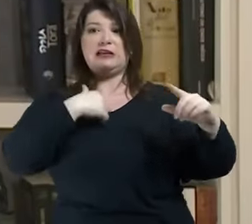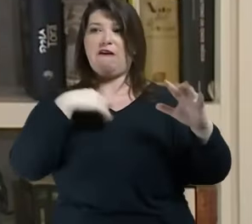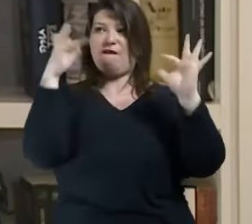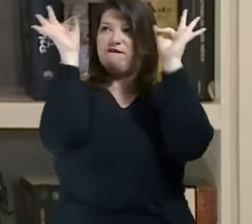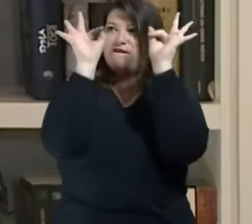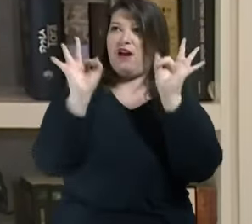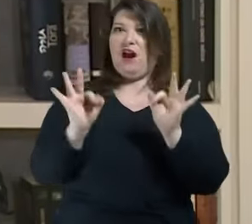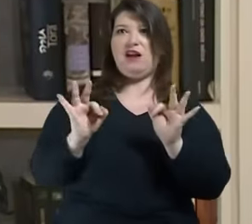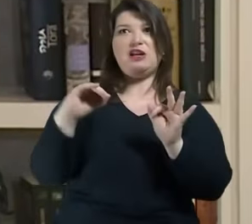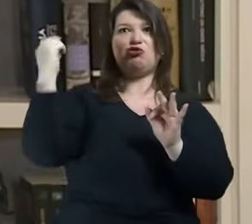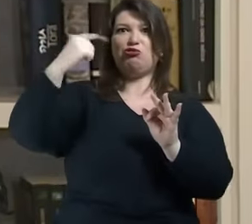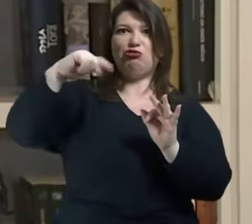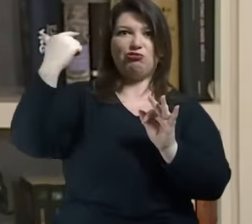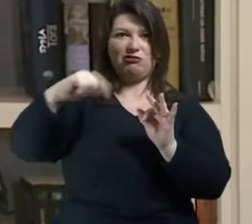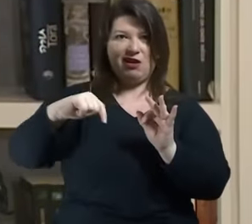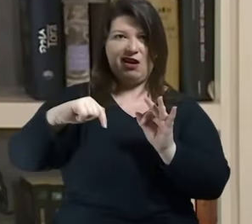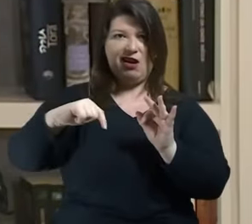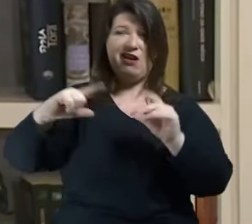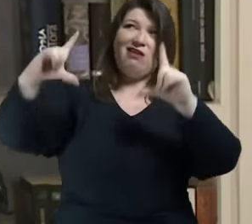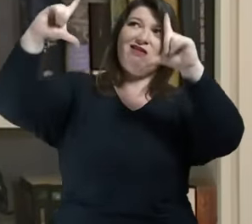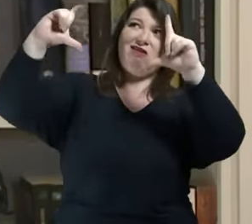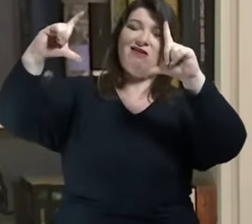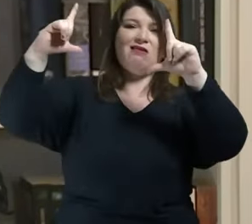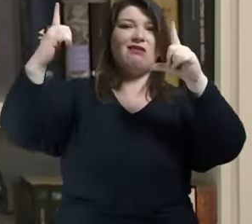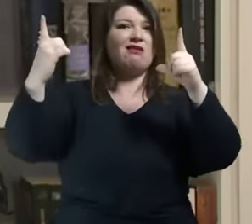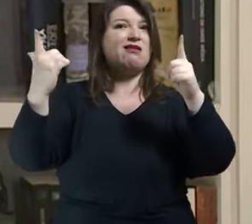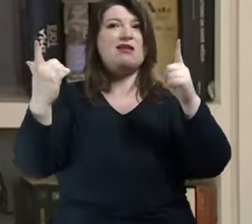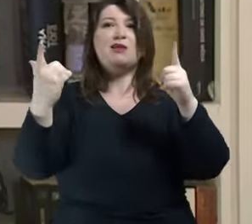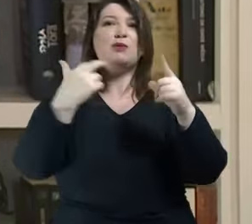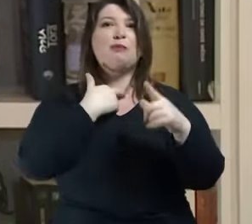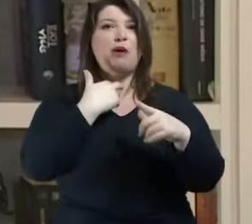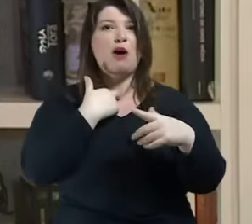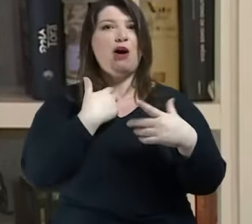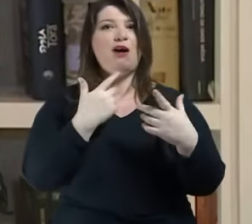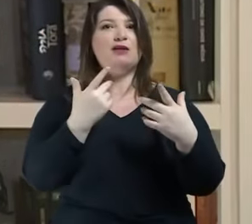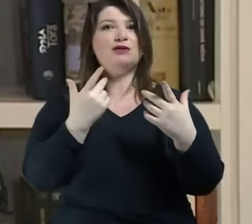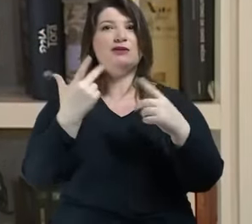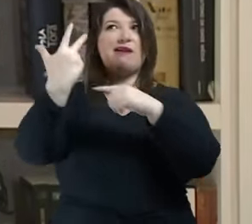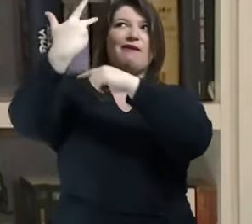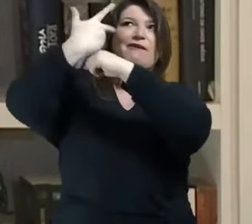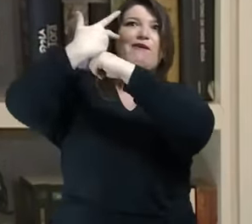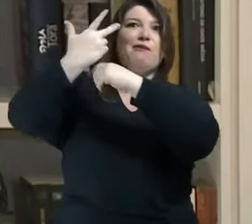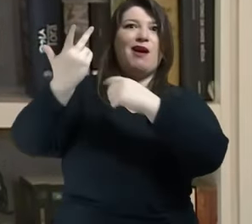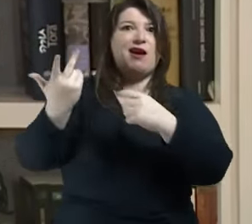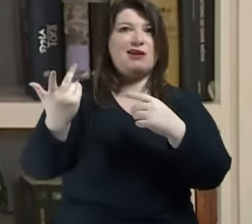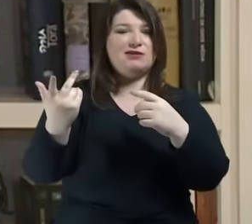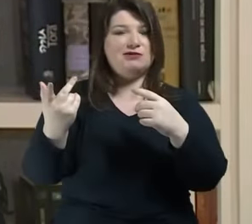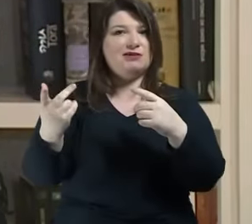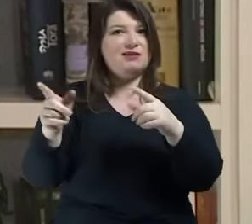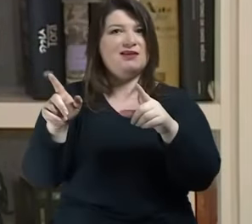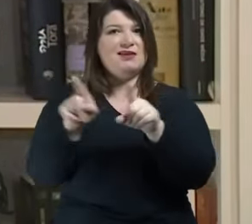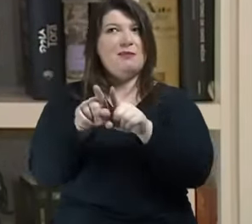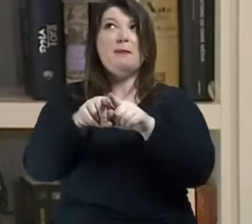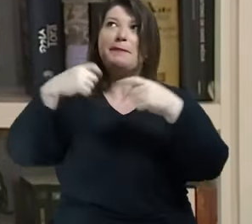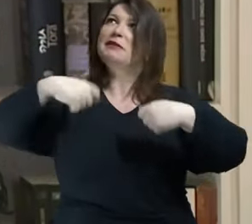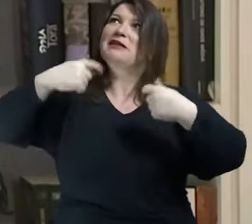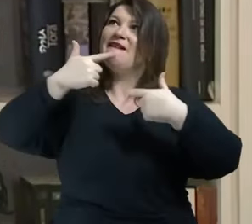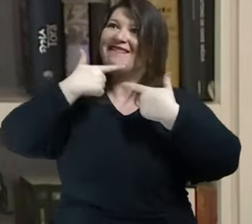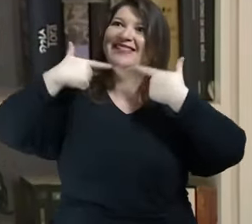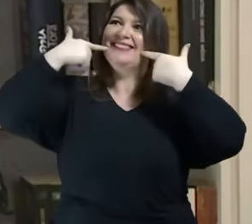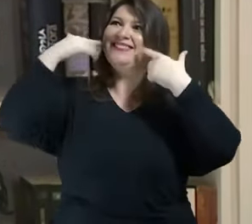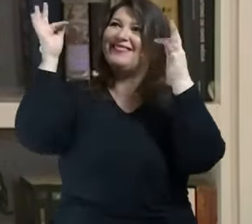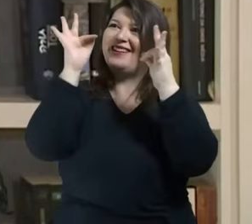bonitos e temos que exibir famílias integradas e agora vem o Natal e o Natal vai ser uma grande festa com todo mundo